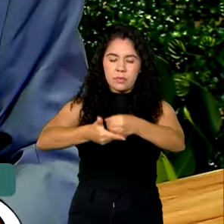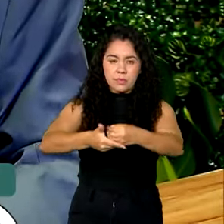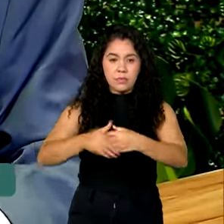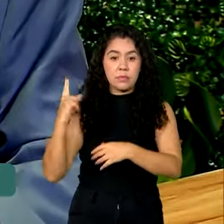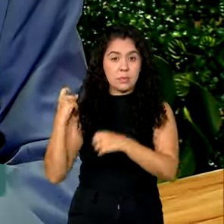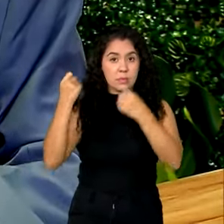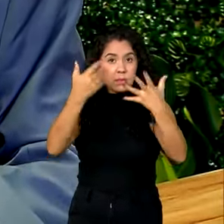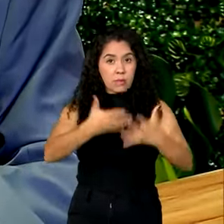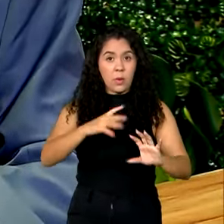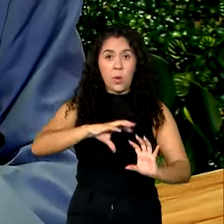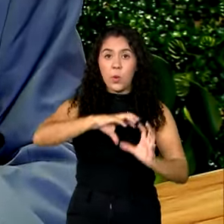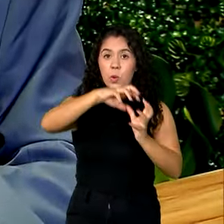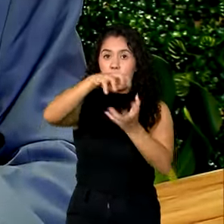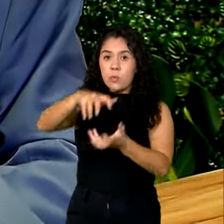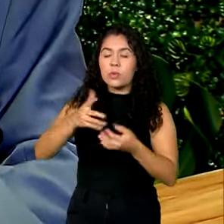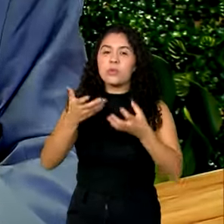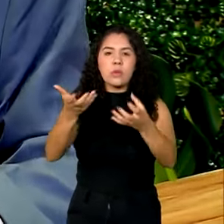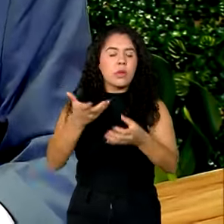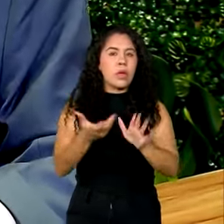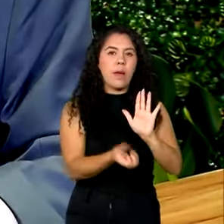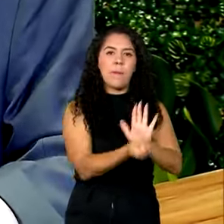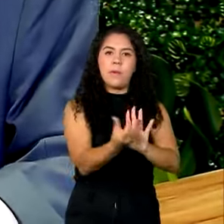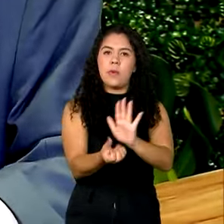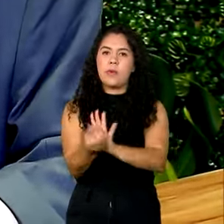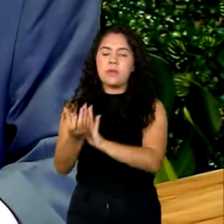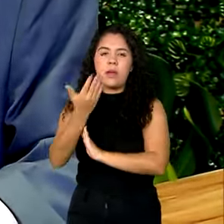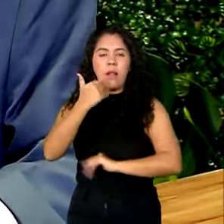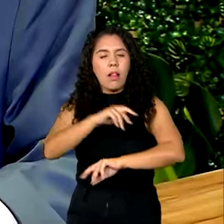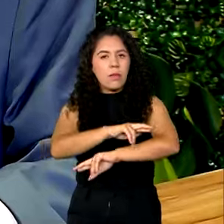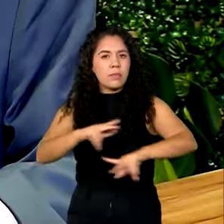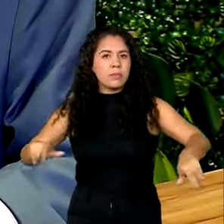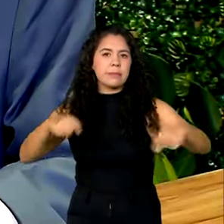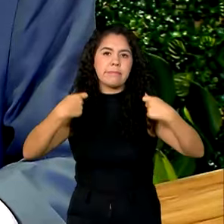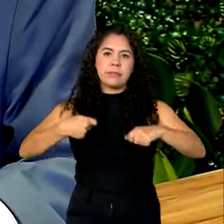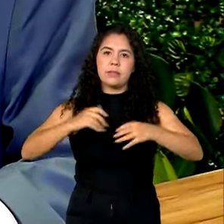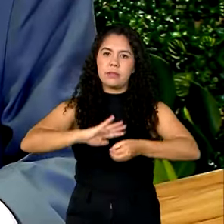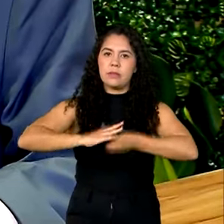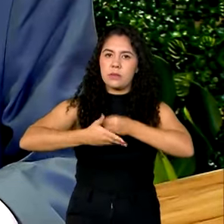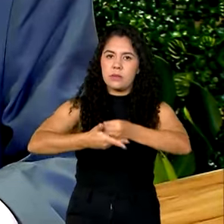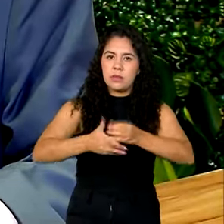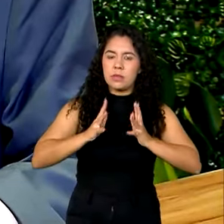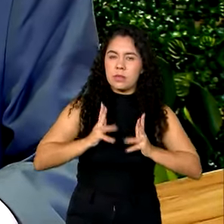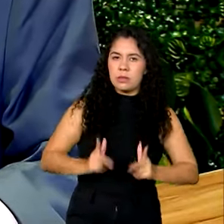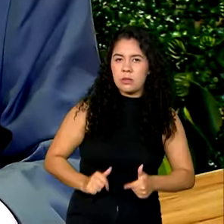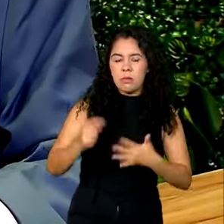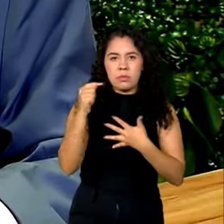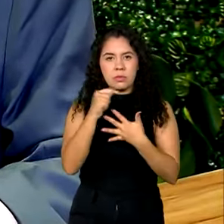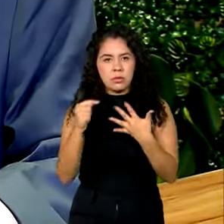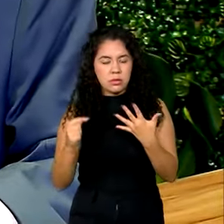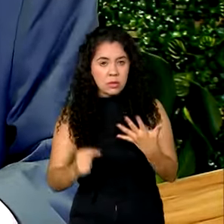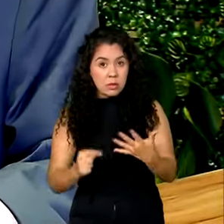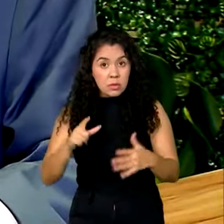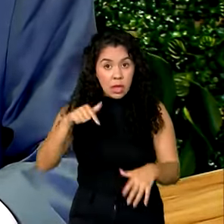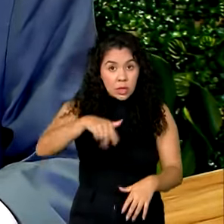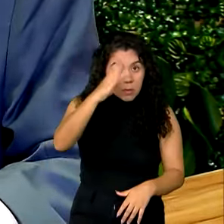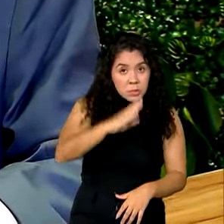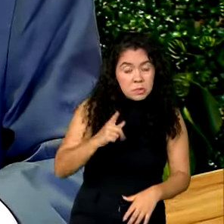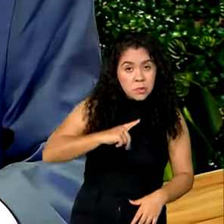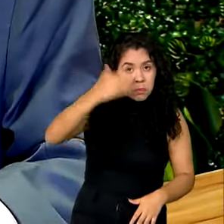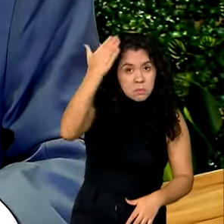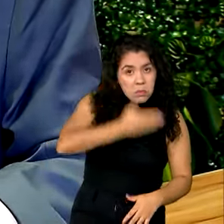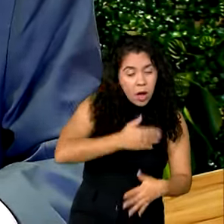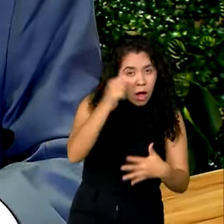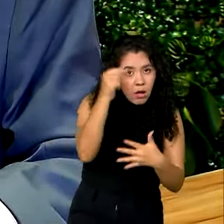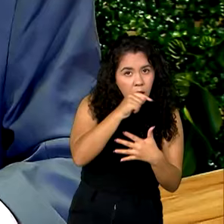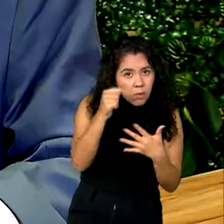produção com sustentabilidade. Na medida que um país tem produtos comprovadamente produzidos com alto